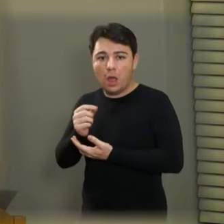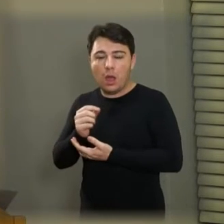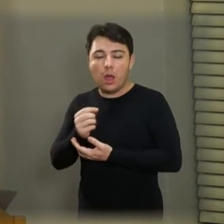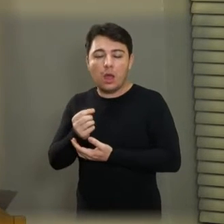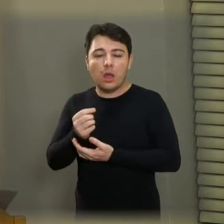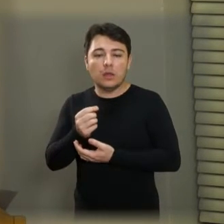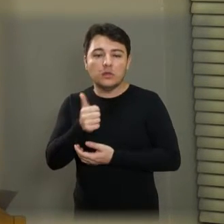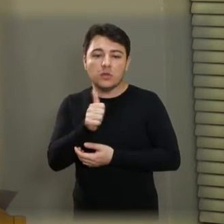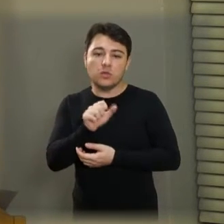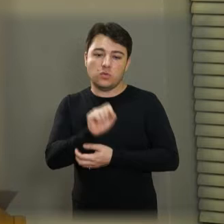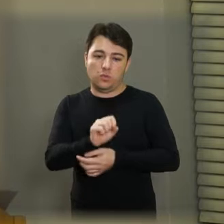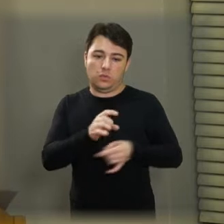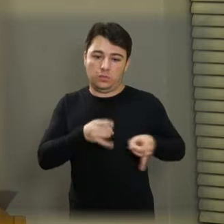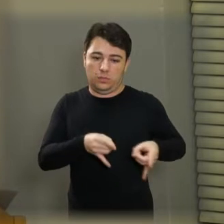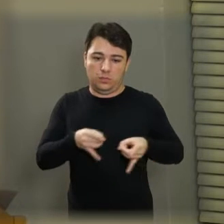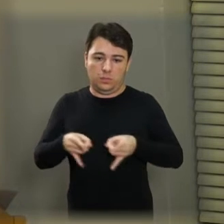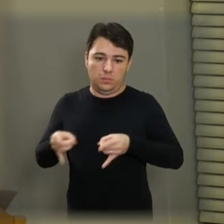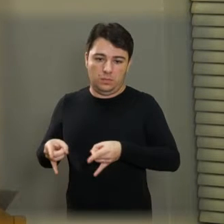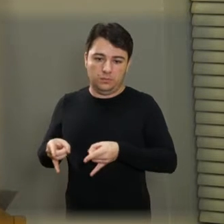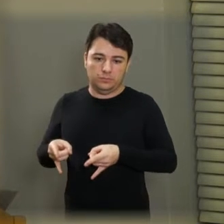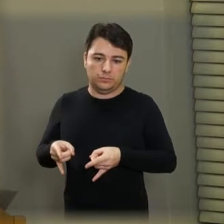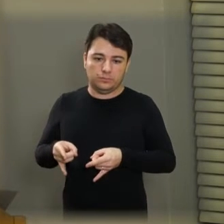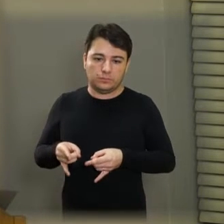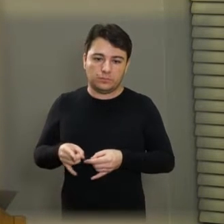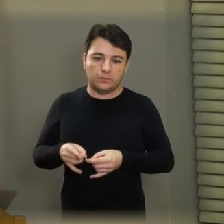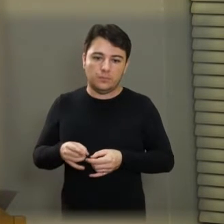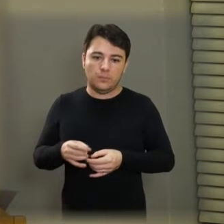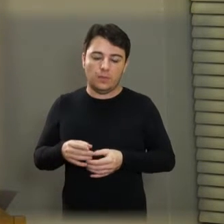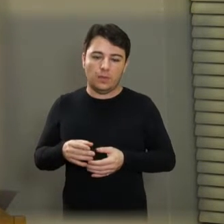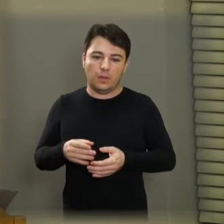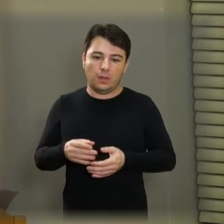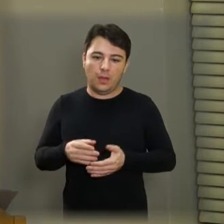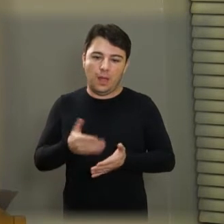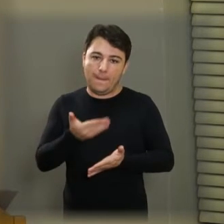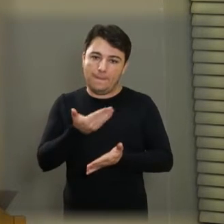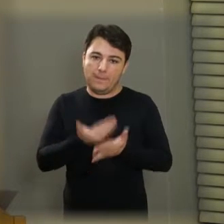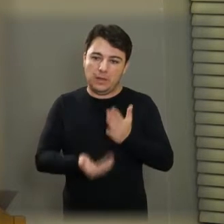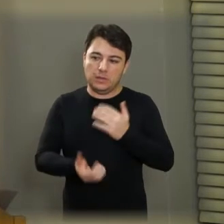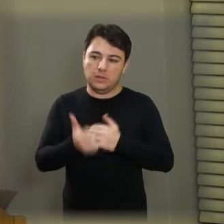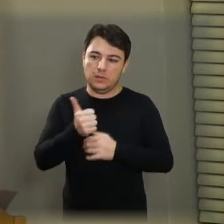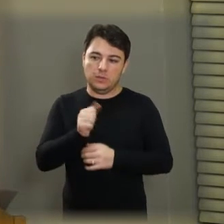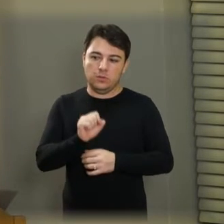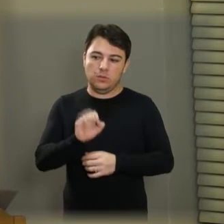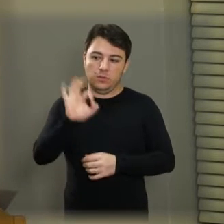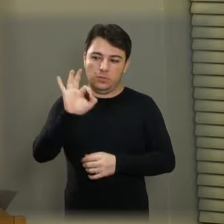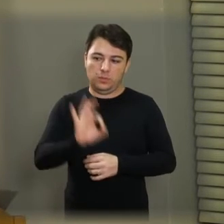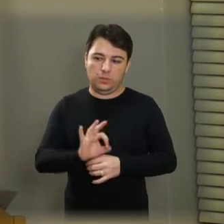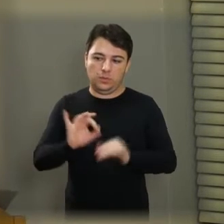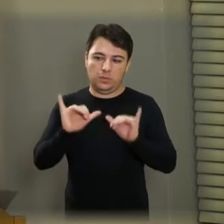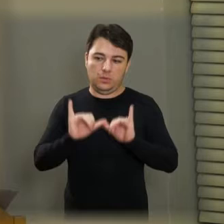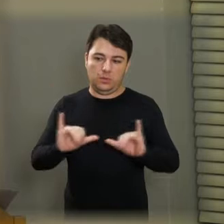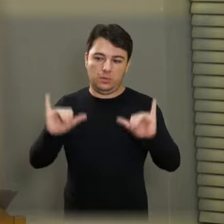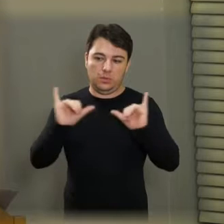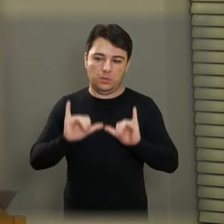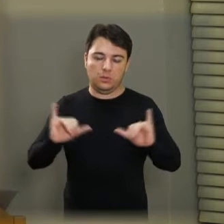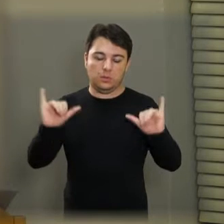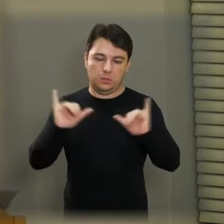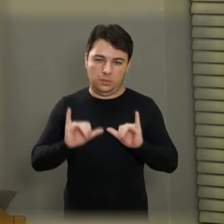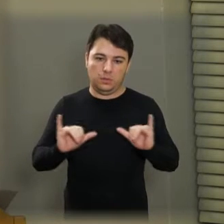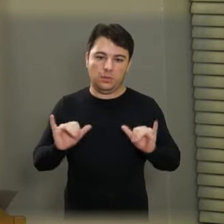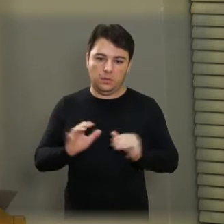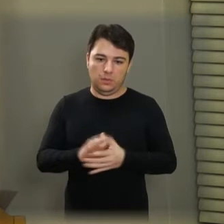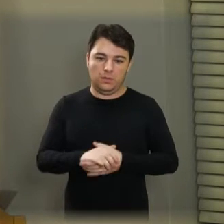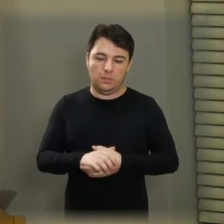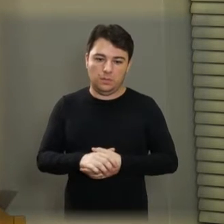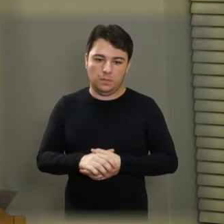Então, se for de 22 para 18, a gente perde 18% do que está sendo divulgado. Se for de 20 para 18, a gente